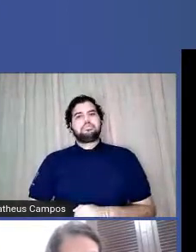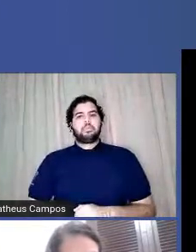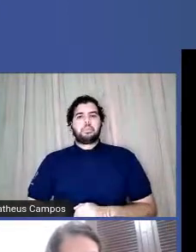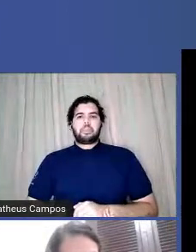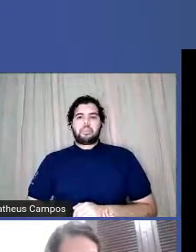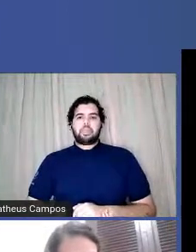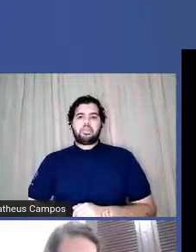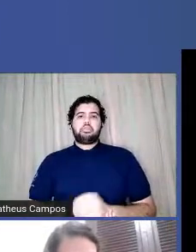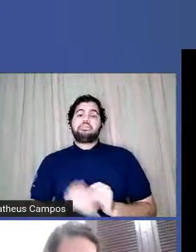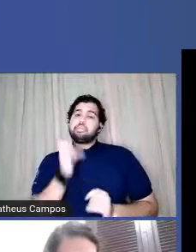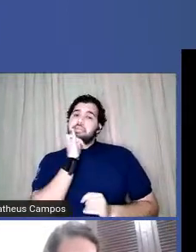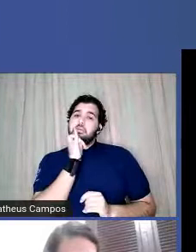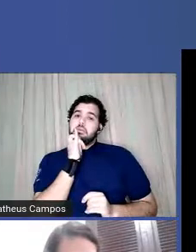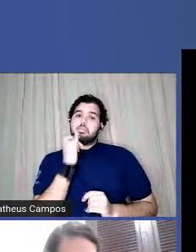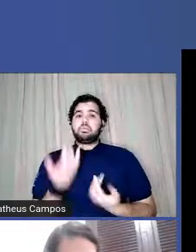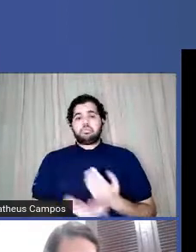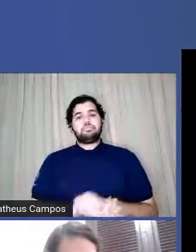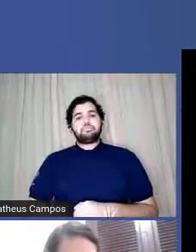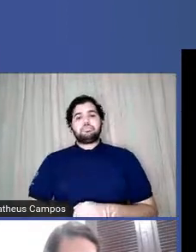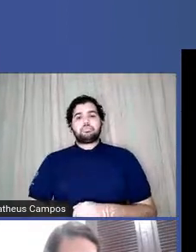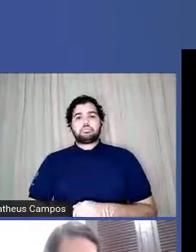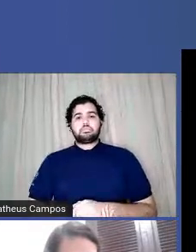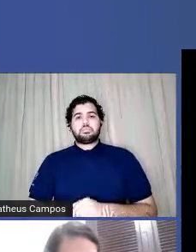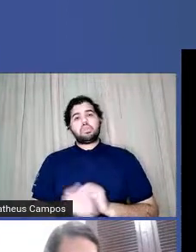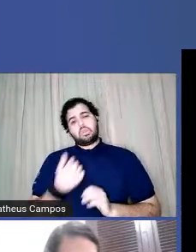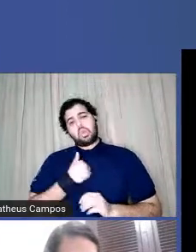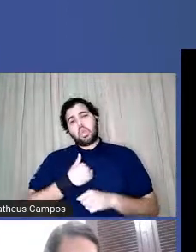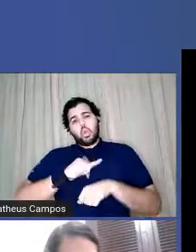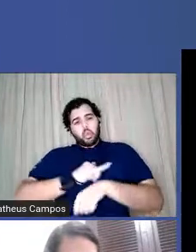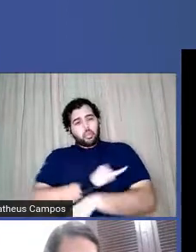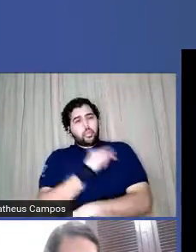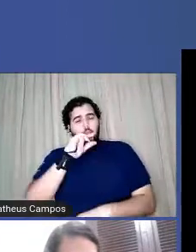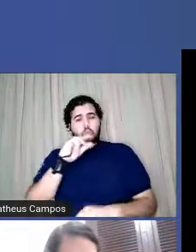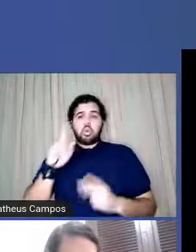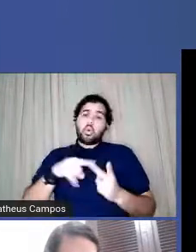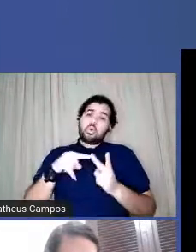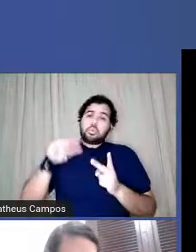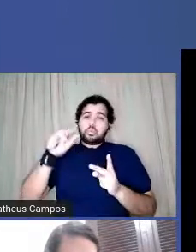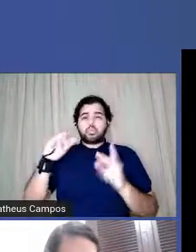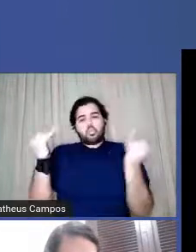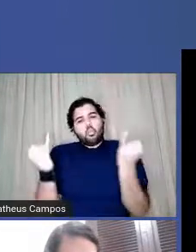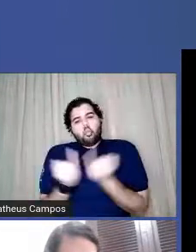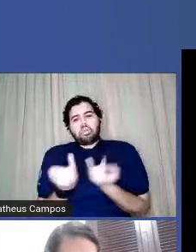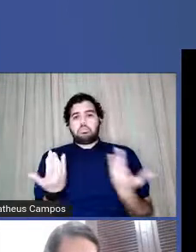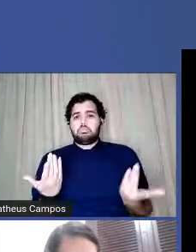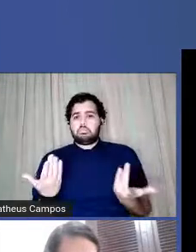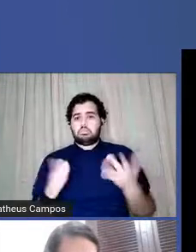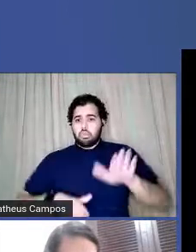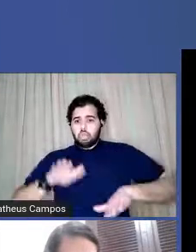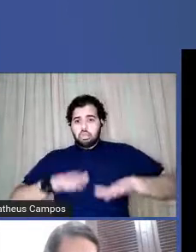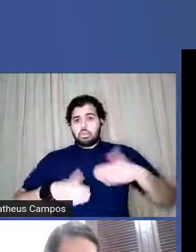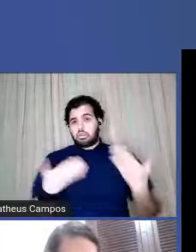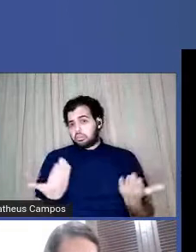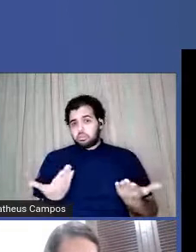alguns quilos fora do padrão, ou menos uns quilos fora do padrão.